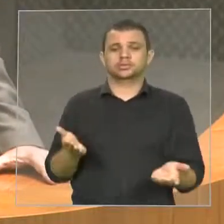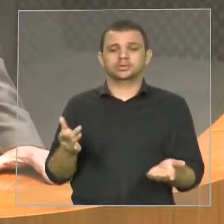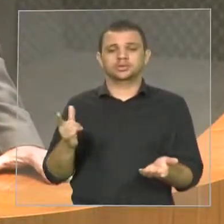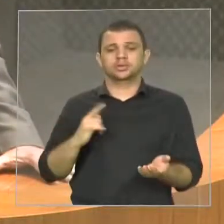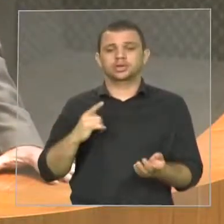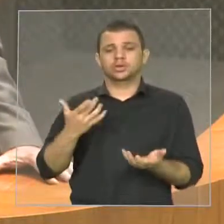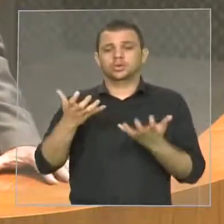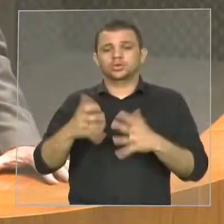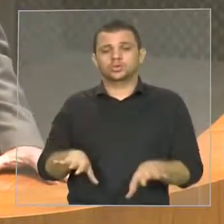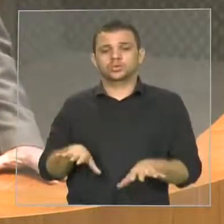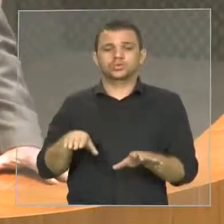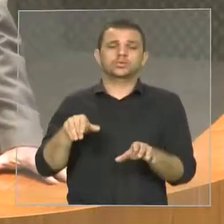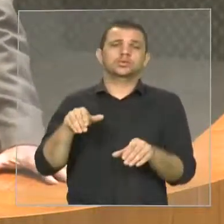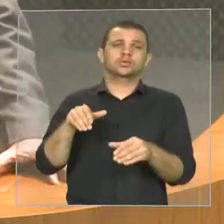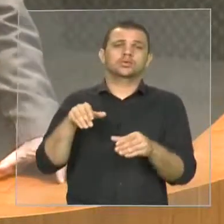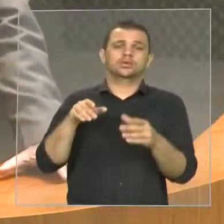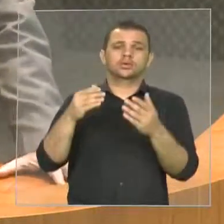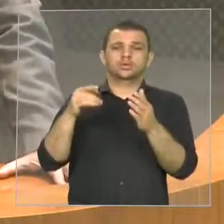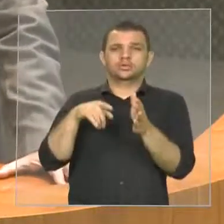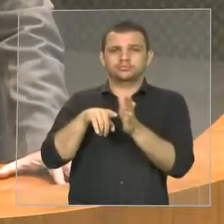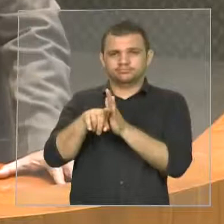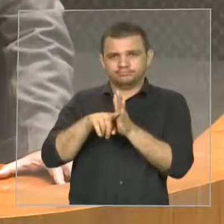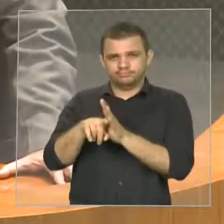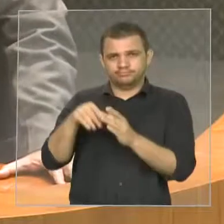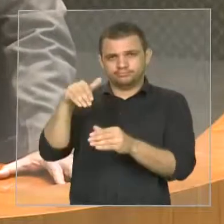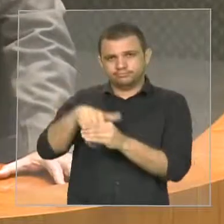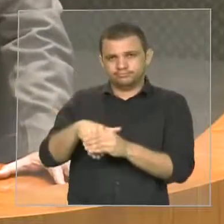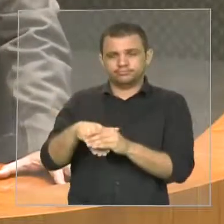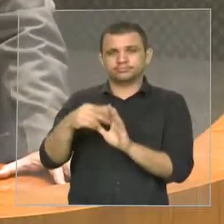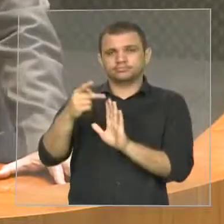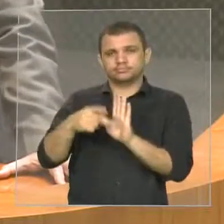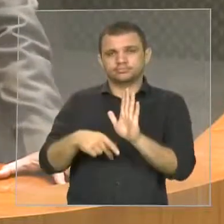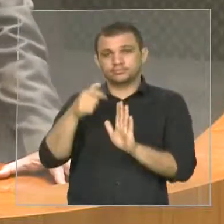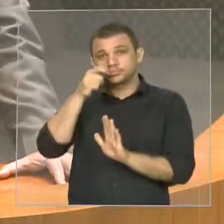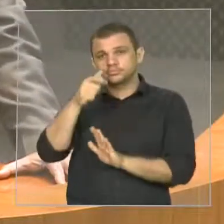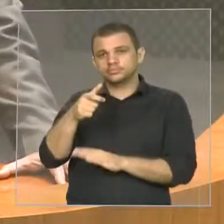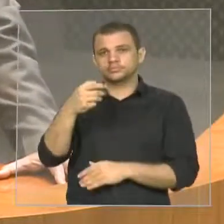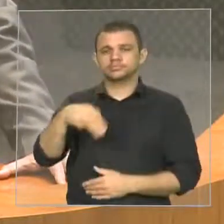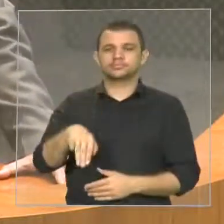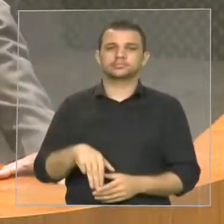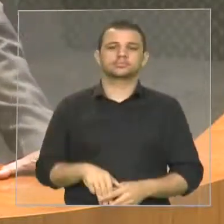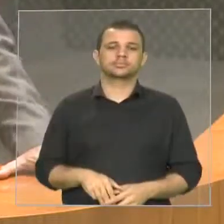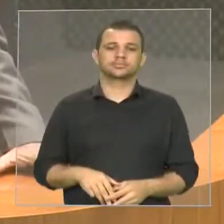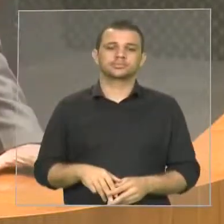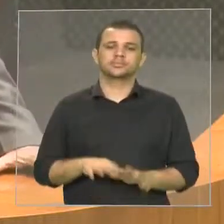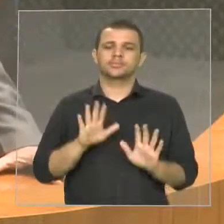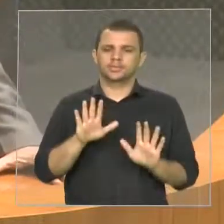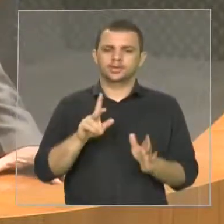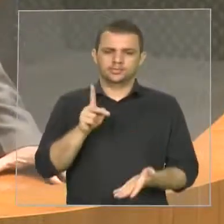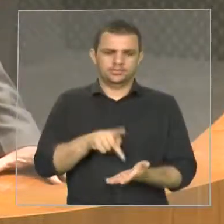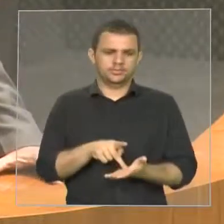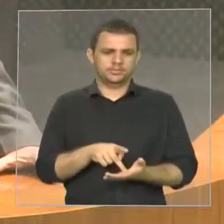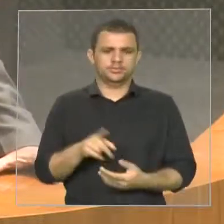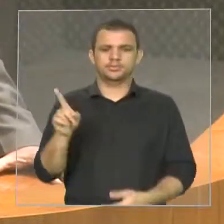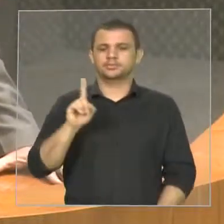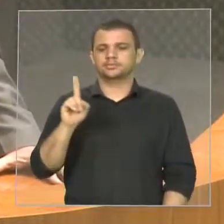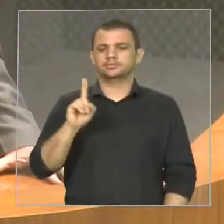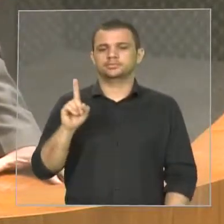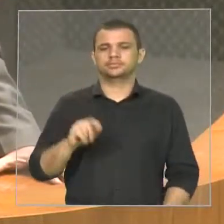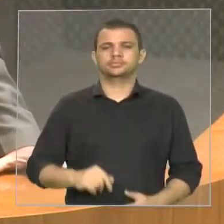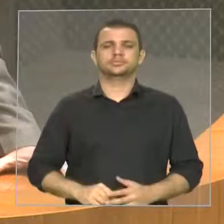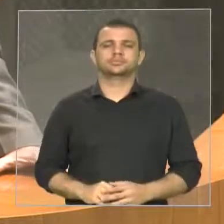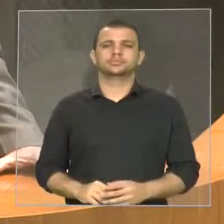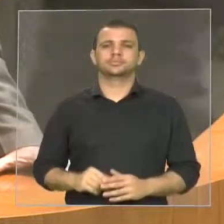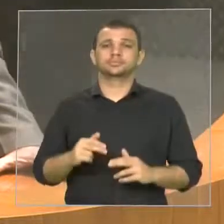apreciar os projetos de interesse do Maranhão. De fato, deputada Nina, não se trata disso. Se trata